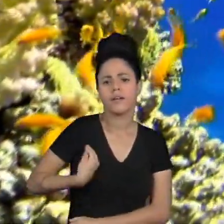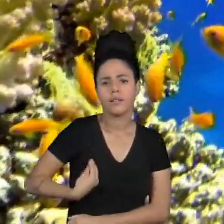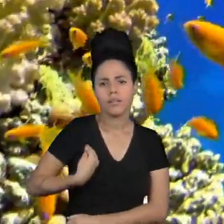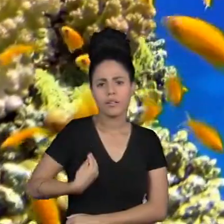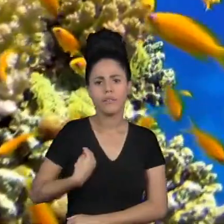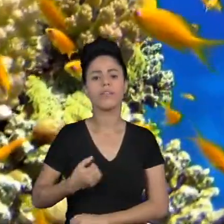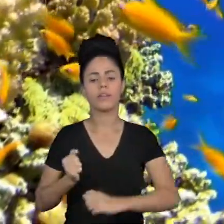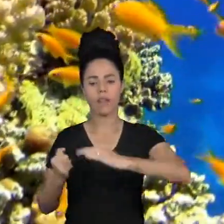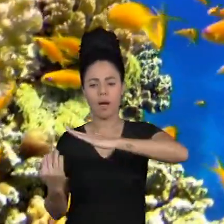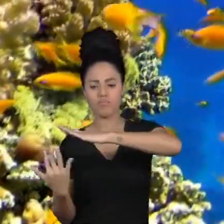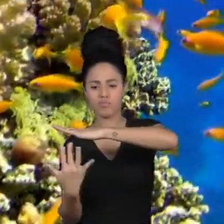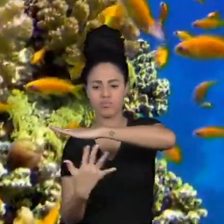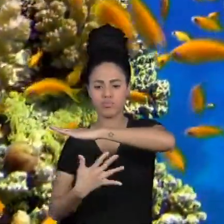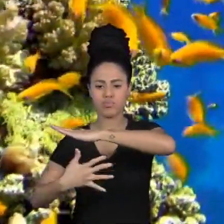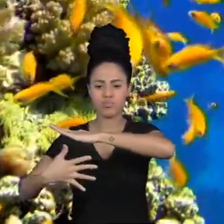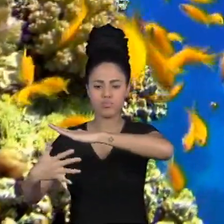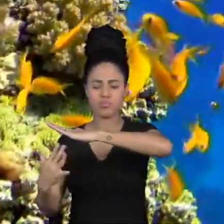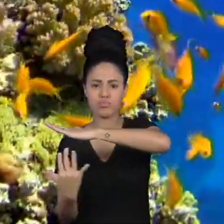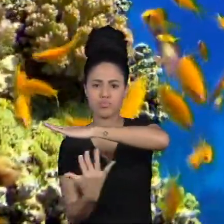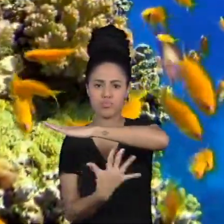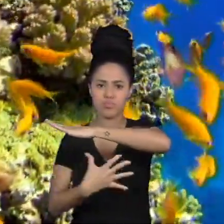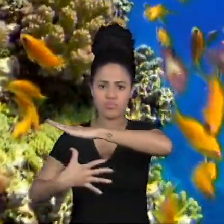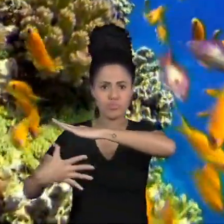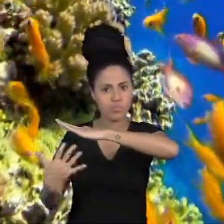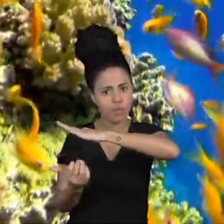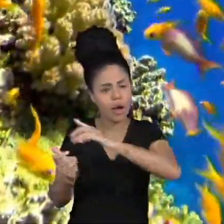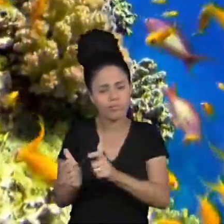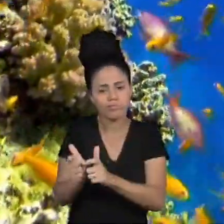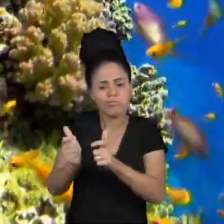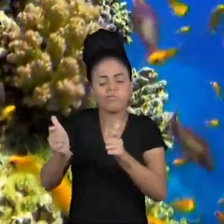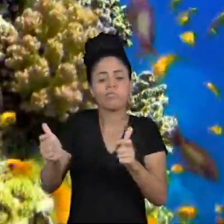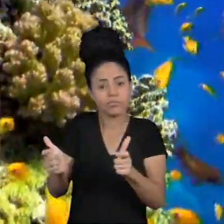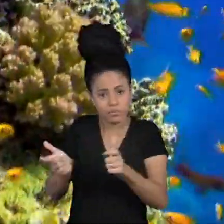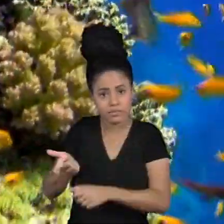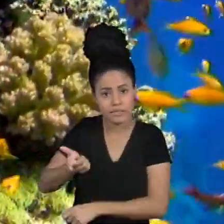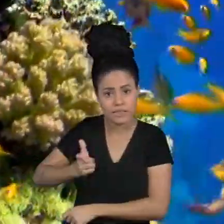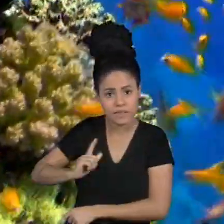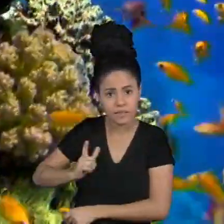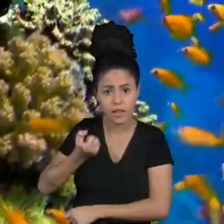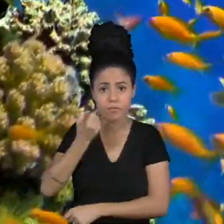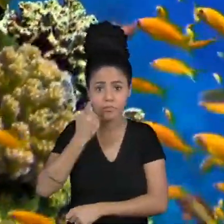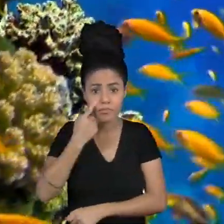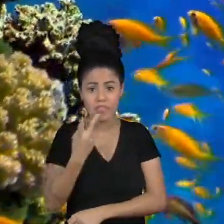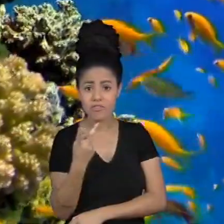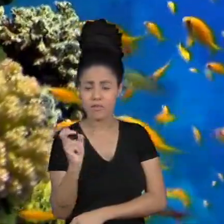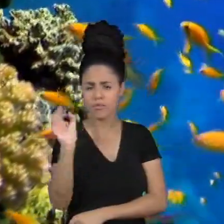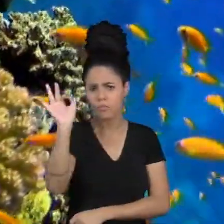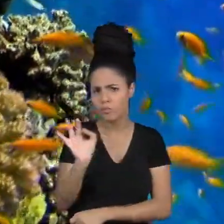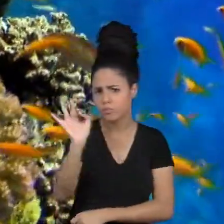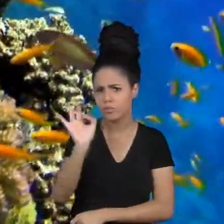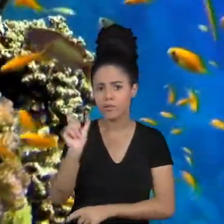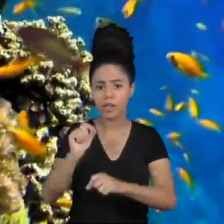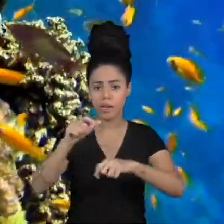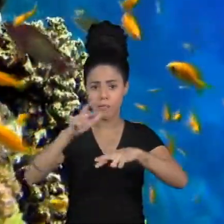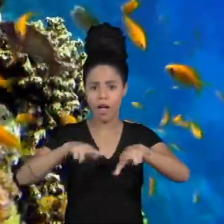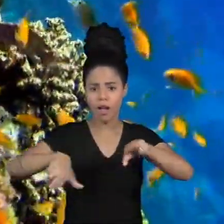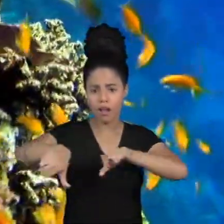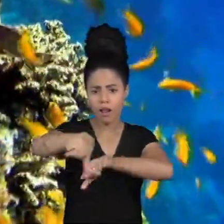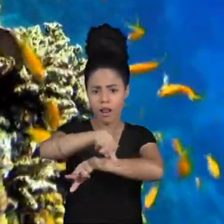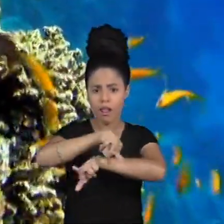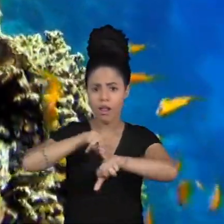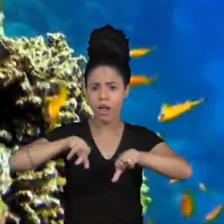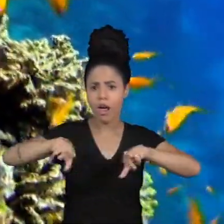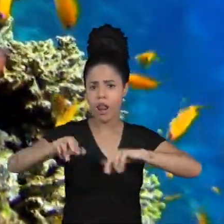recifes de coral ou como larvas ou como adultos enfim esses 25% da biodiversidade total que eu